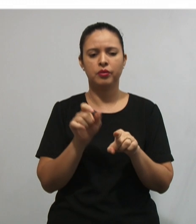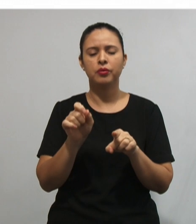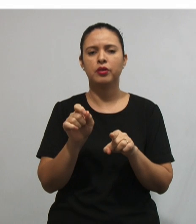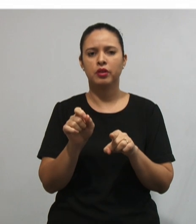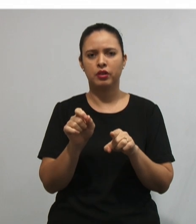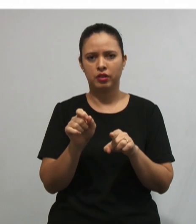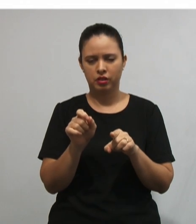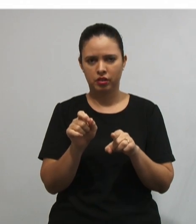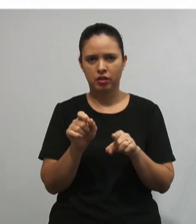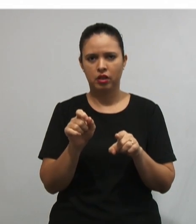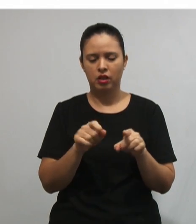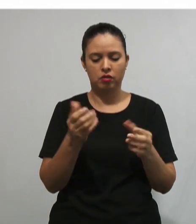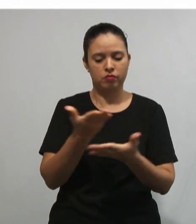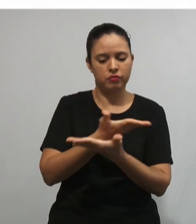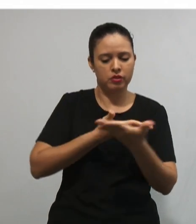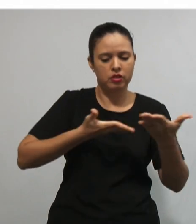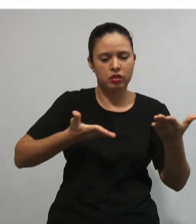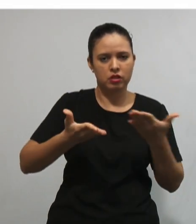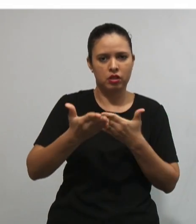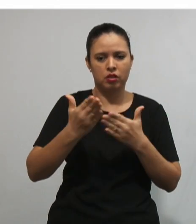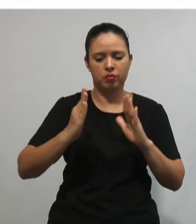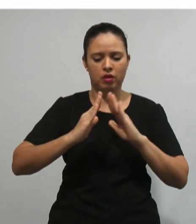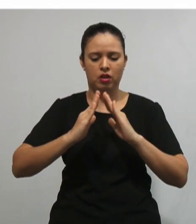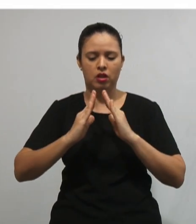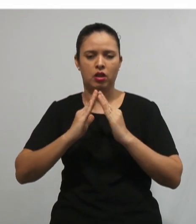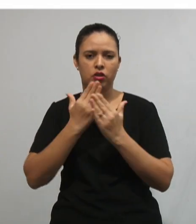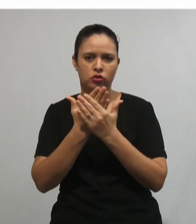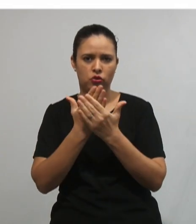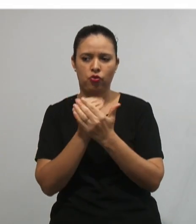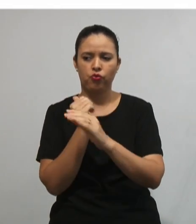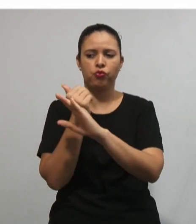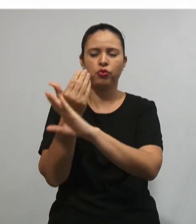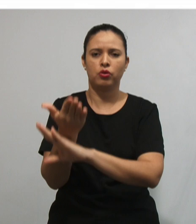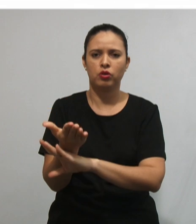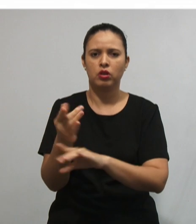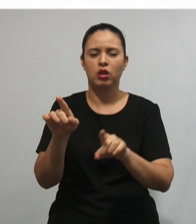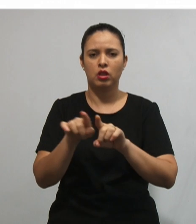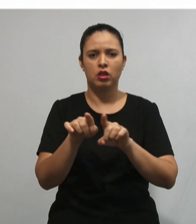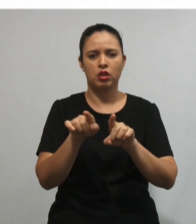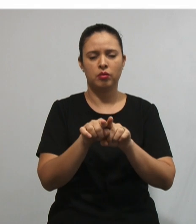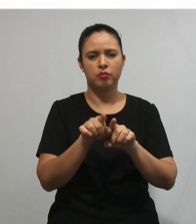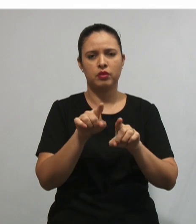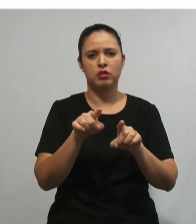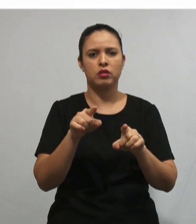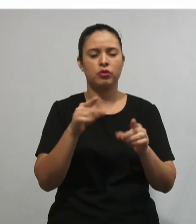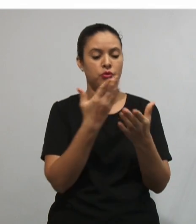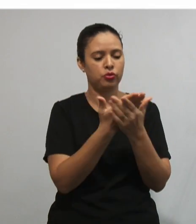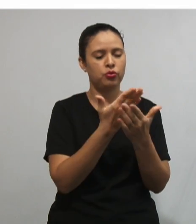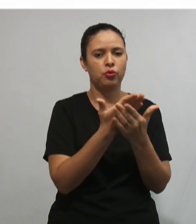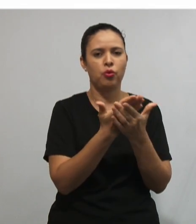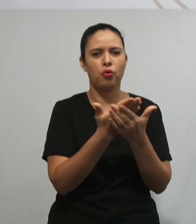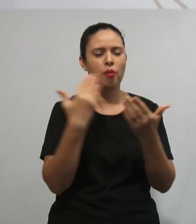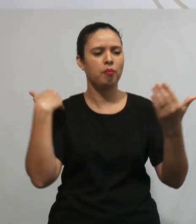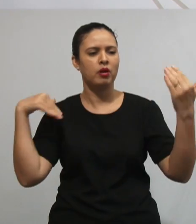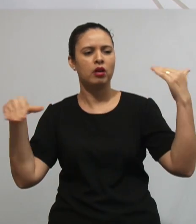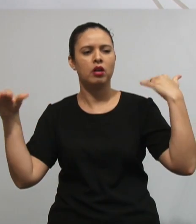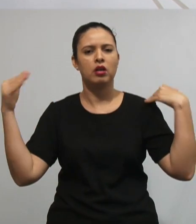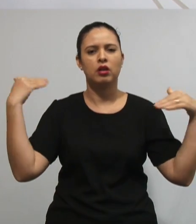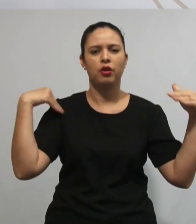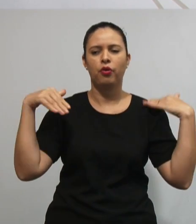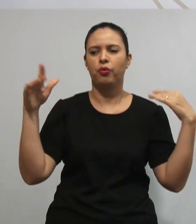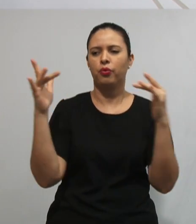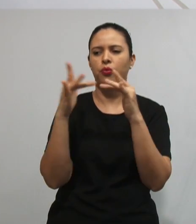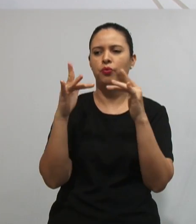interescolar, As fichas de estudo, As aulas passeio, Que eram momentos que os alunos tinham contato com a natureza.